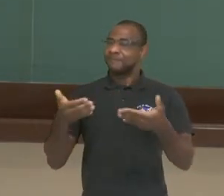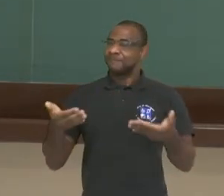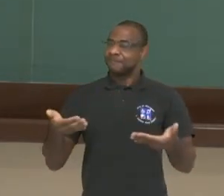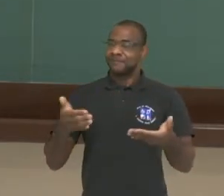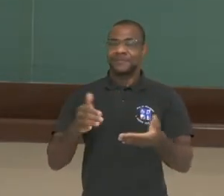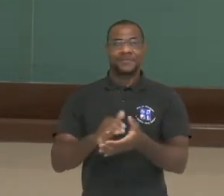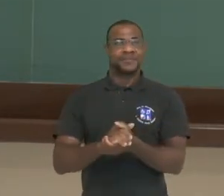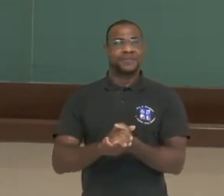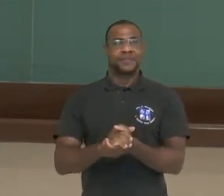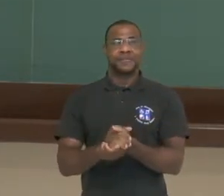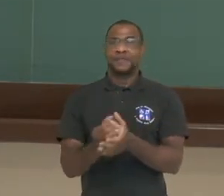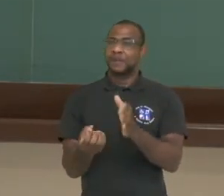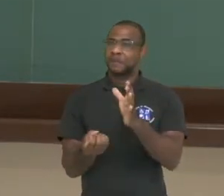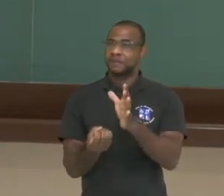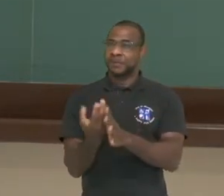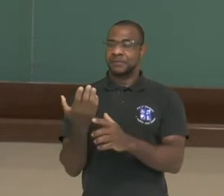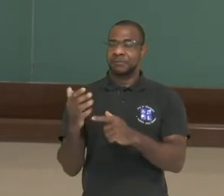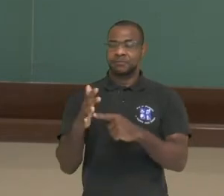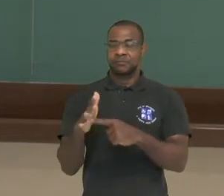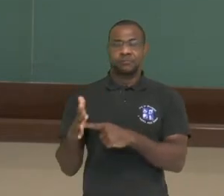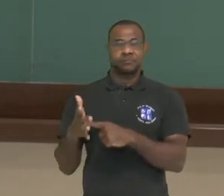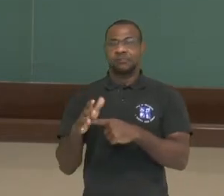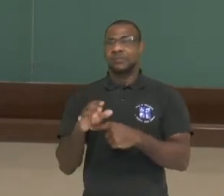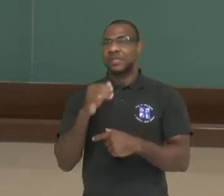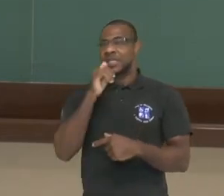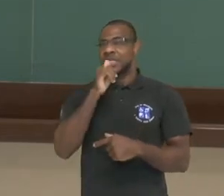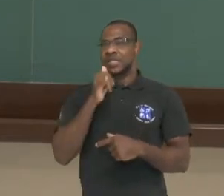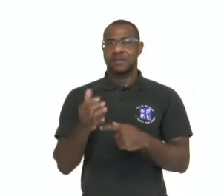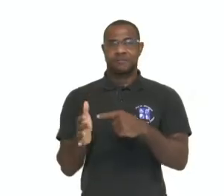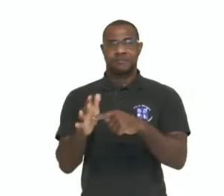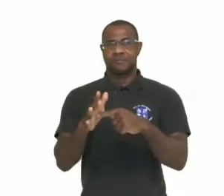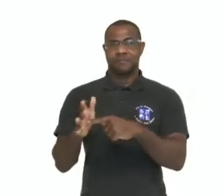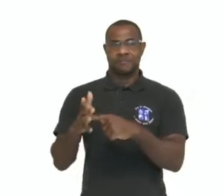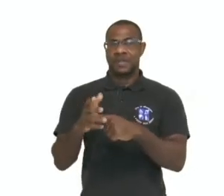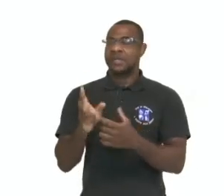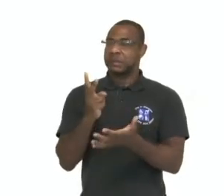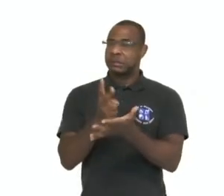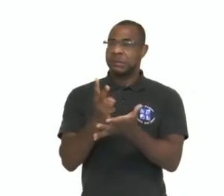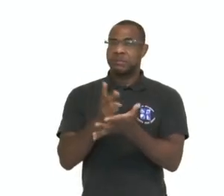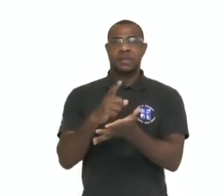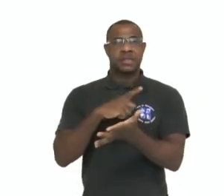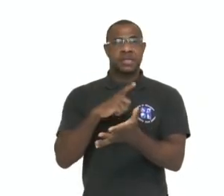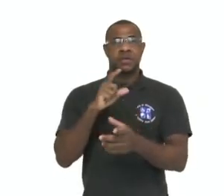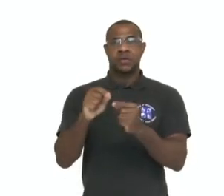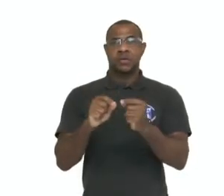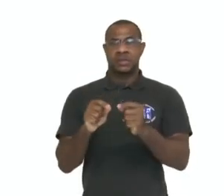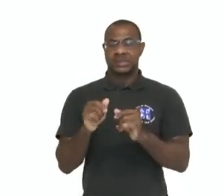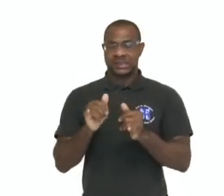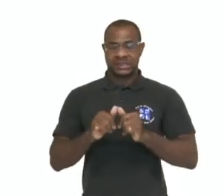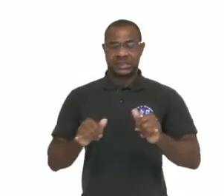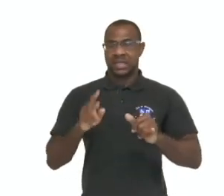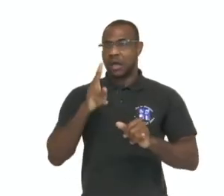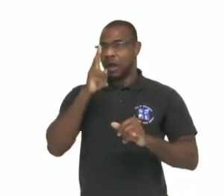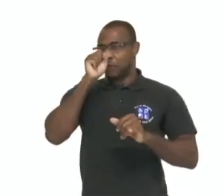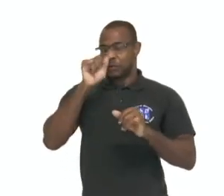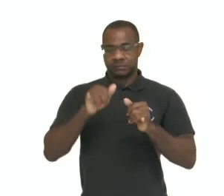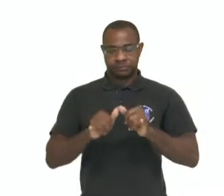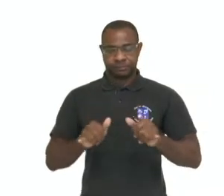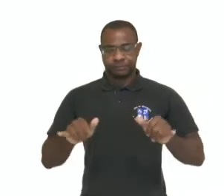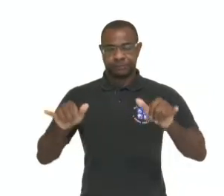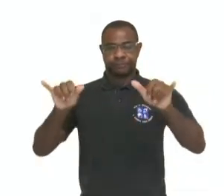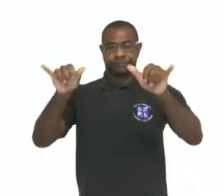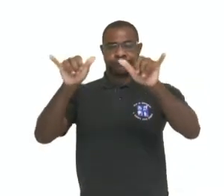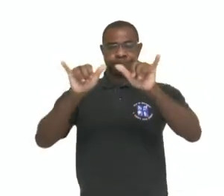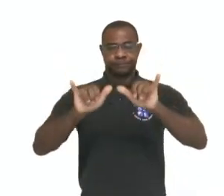A função de um gerador elétrico, né? É o que? manter a tensão elétrica entre dois